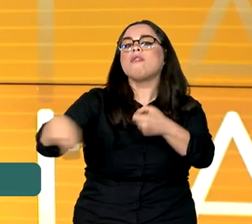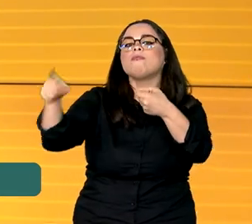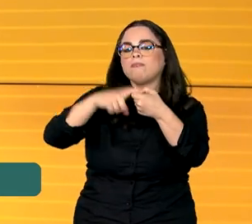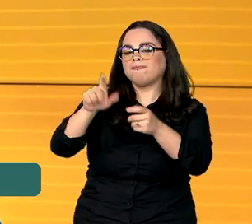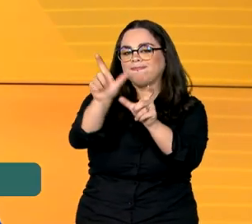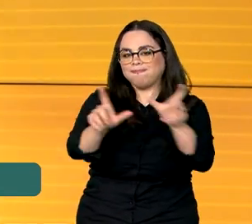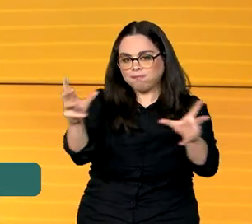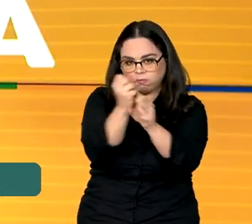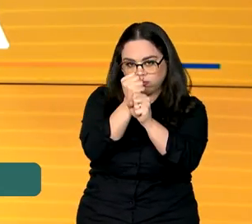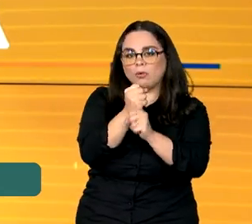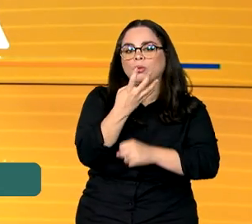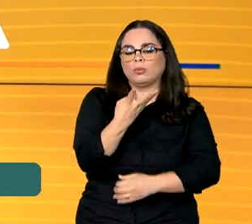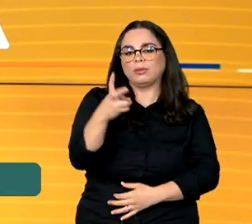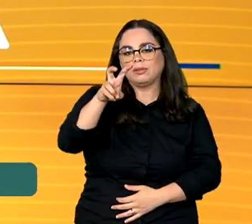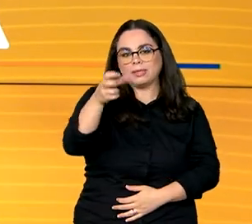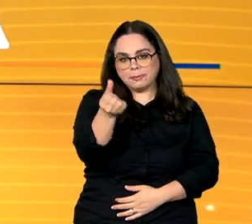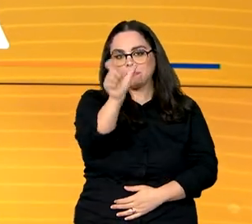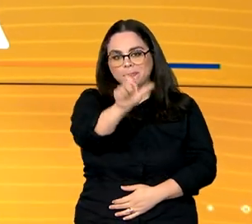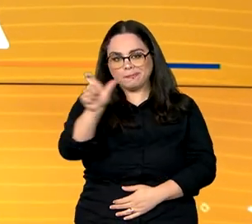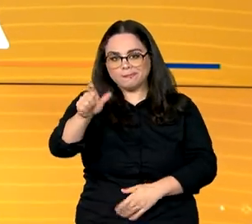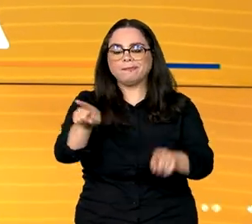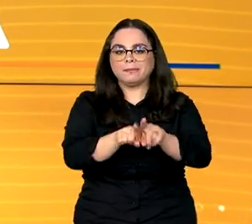456 pessoas e seis PETs.